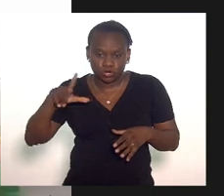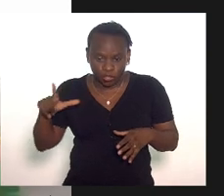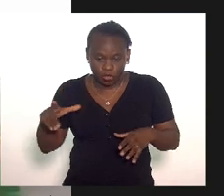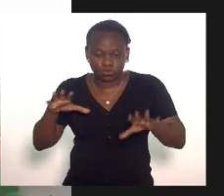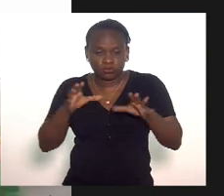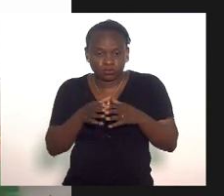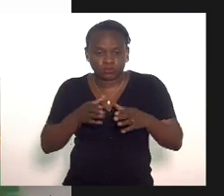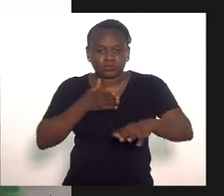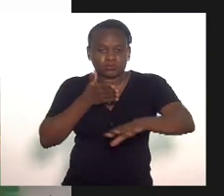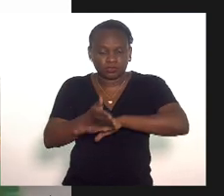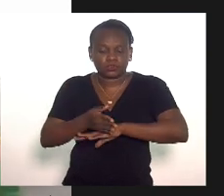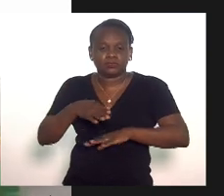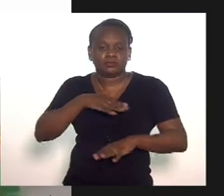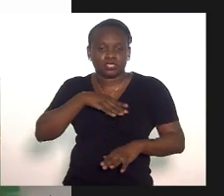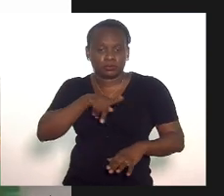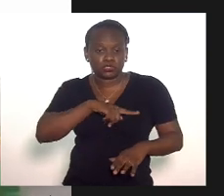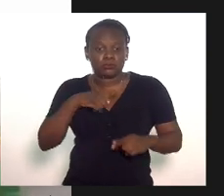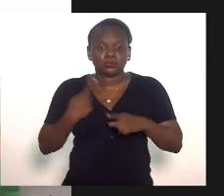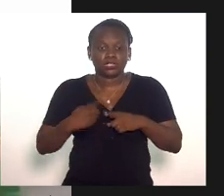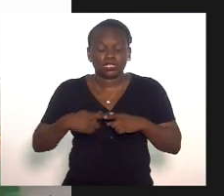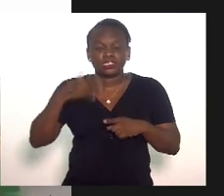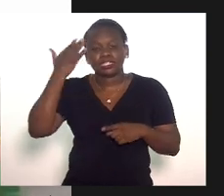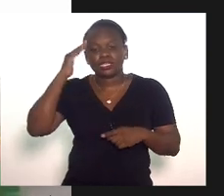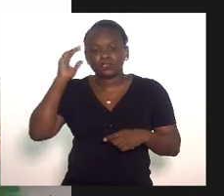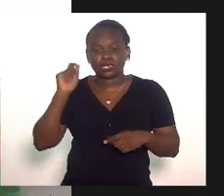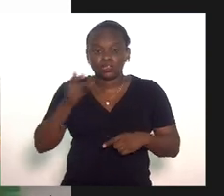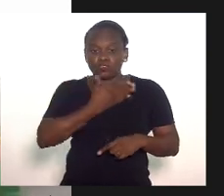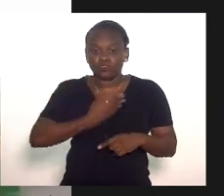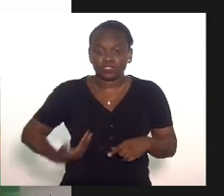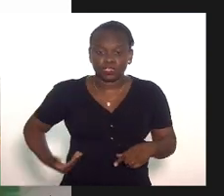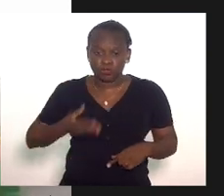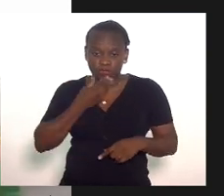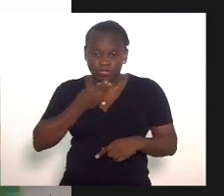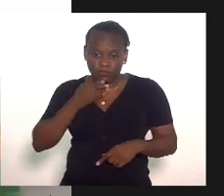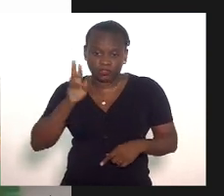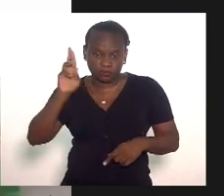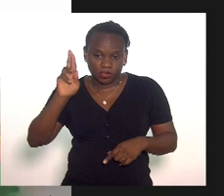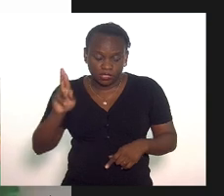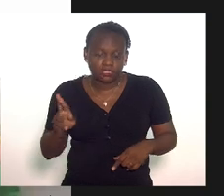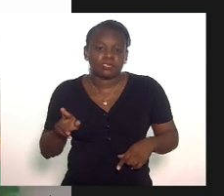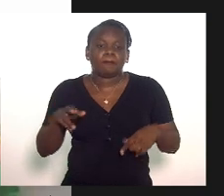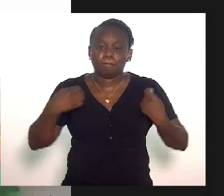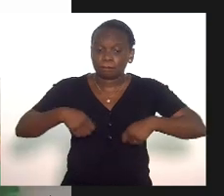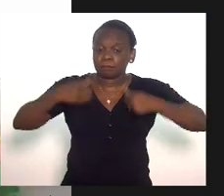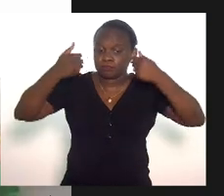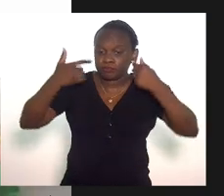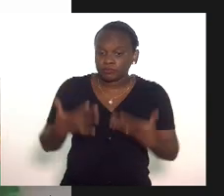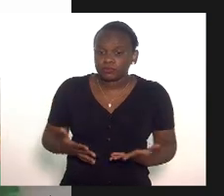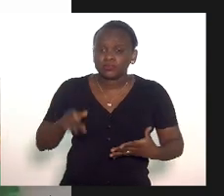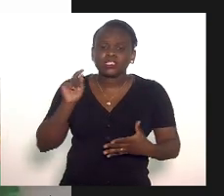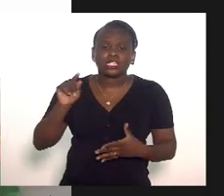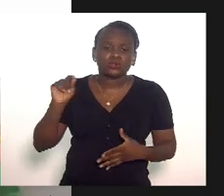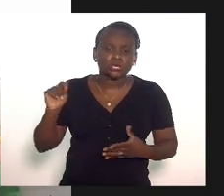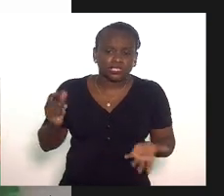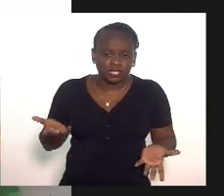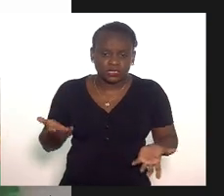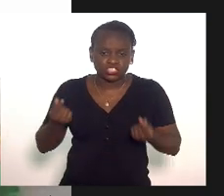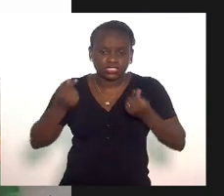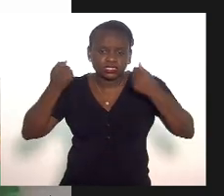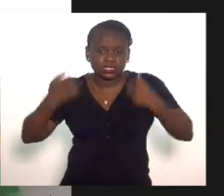representação porque entendemos que o governador do estado tem que explicar o que isso significa